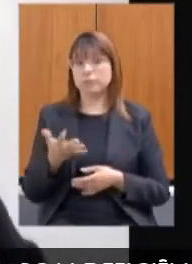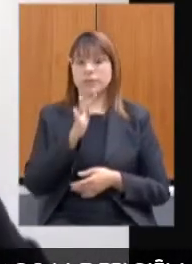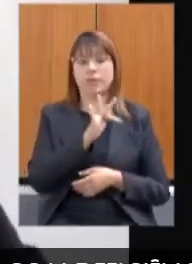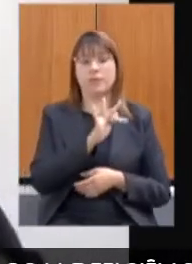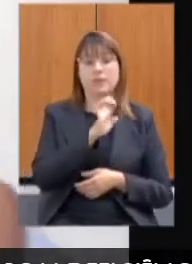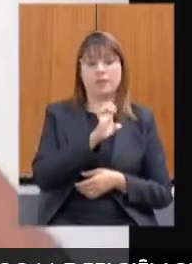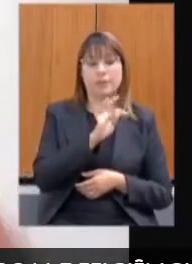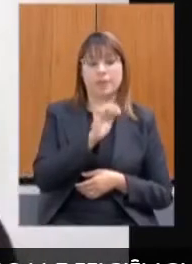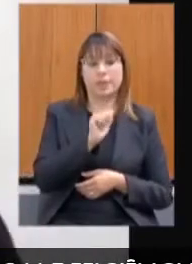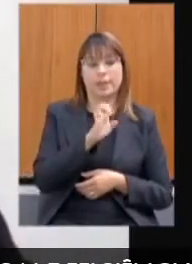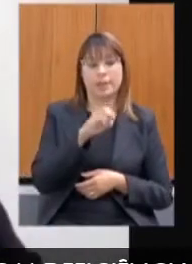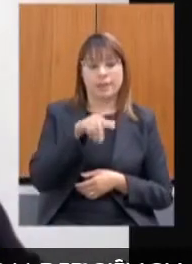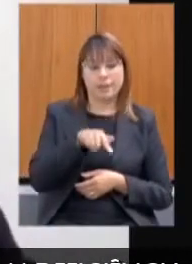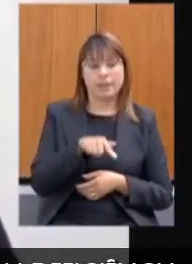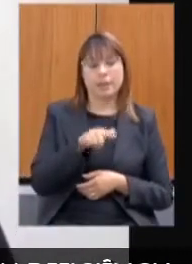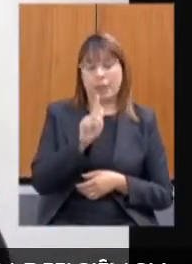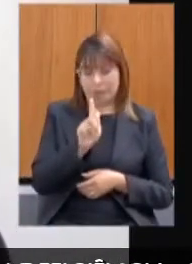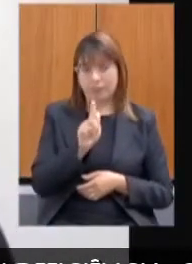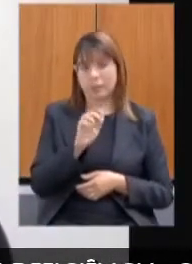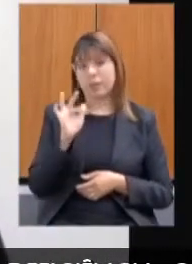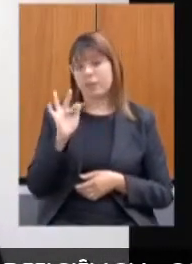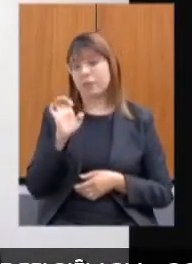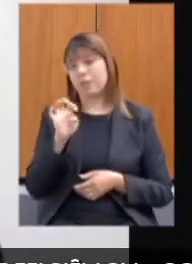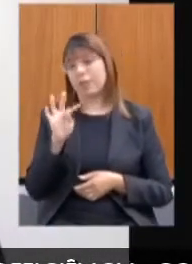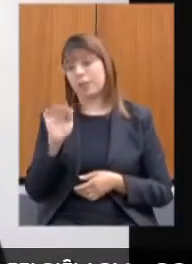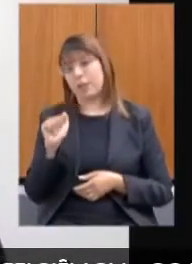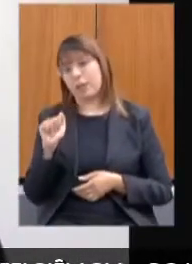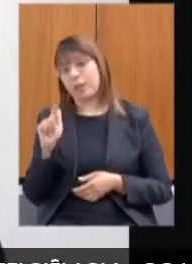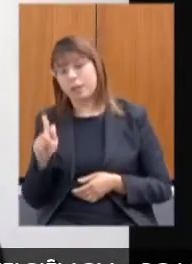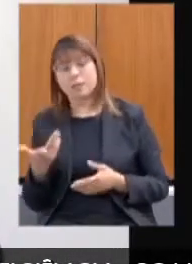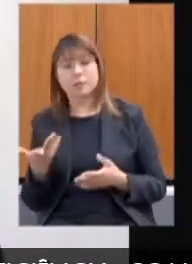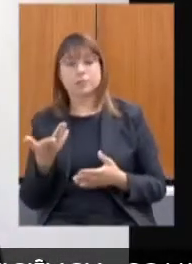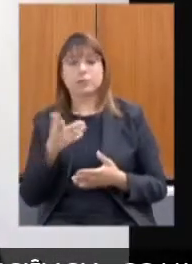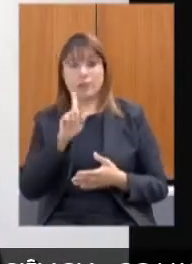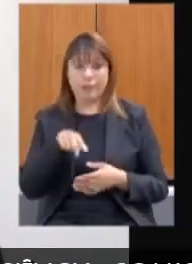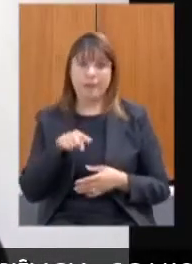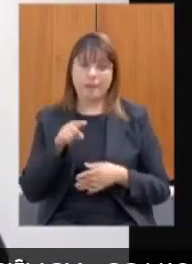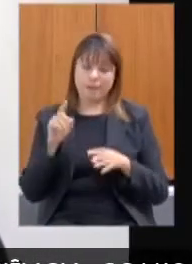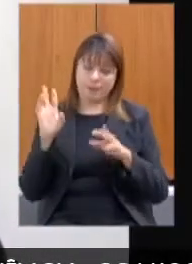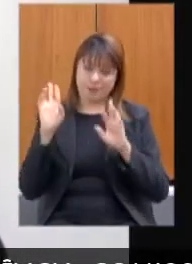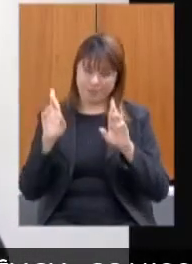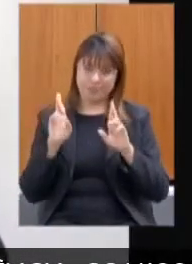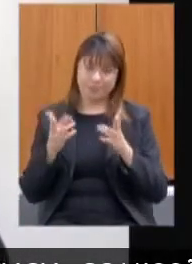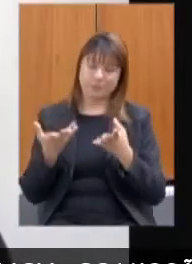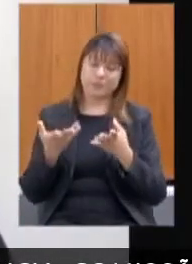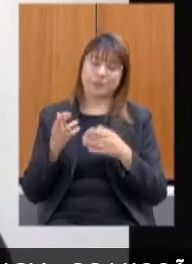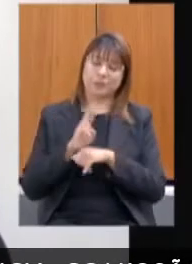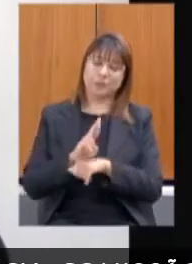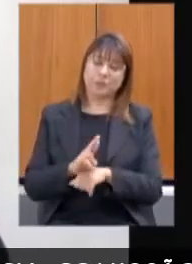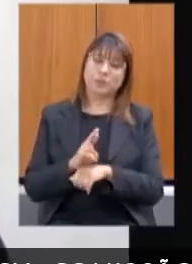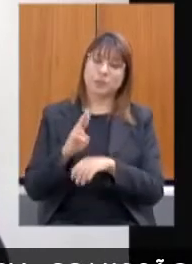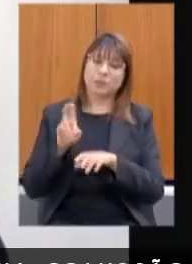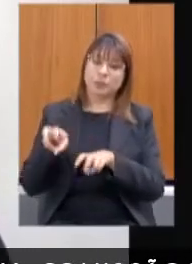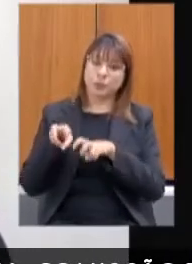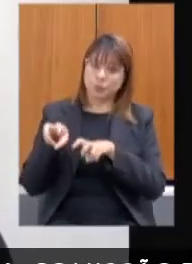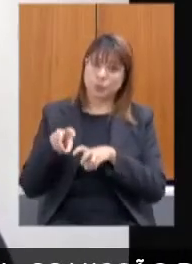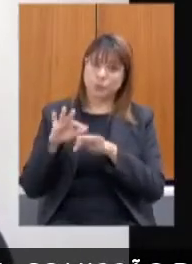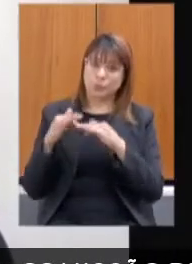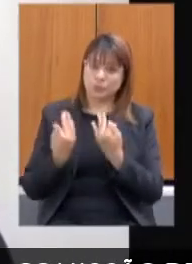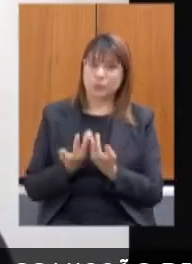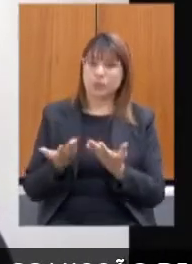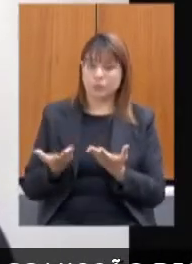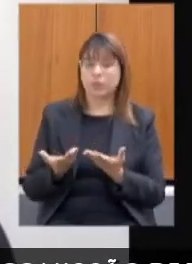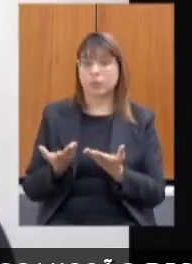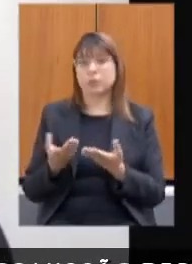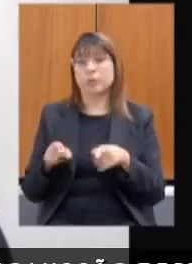FETAENG, FETRAF, as entidades que representam a agricultura familiar, porque a agricultura familiar também vira público